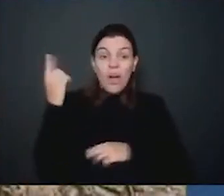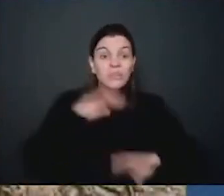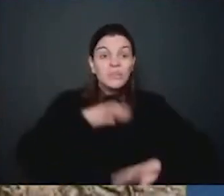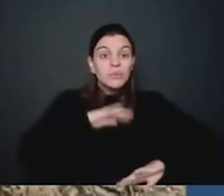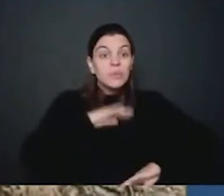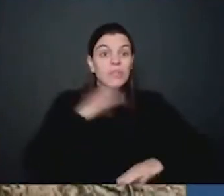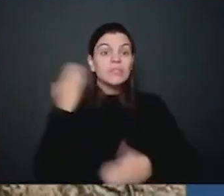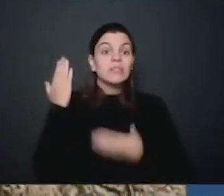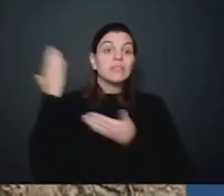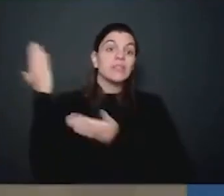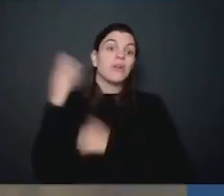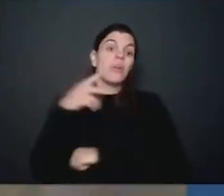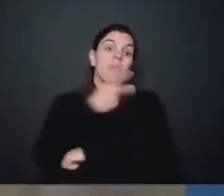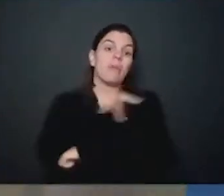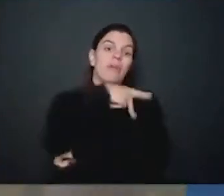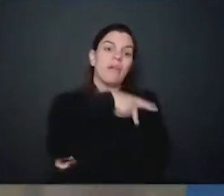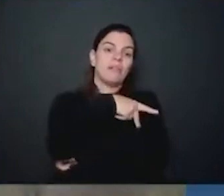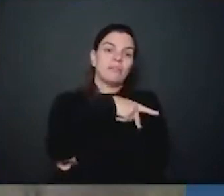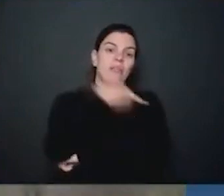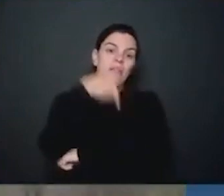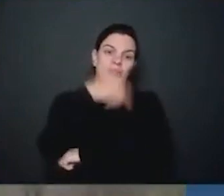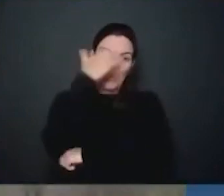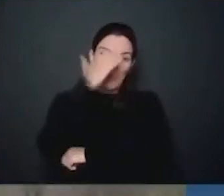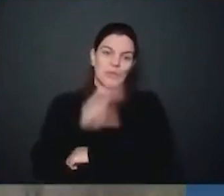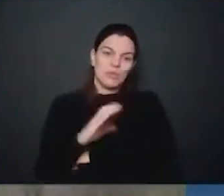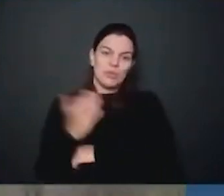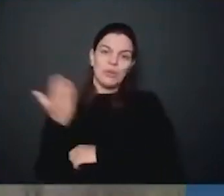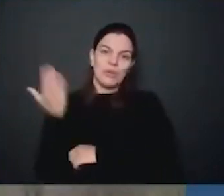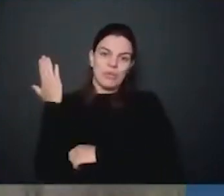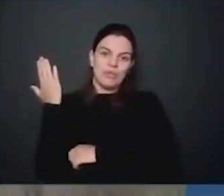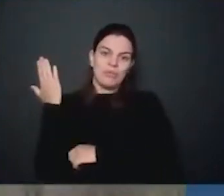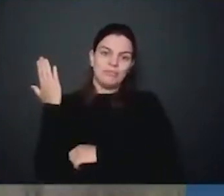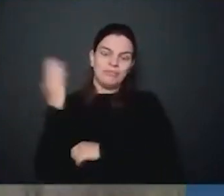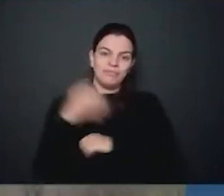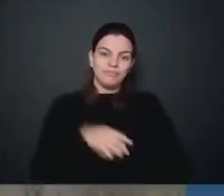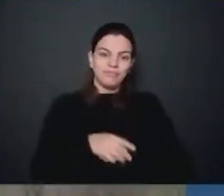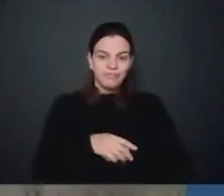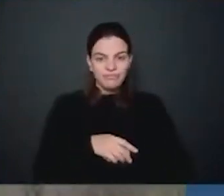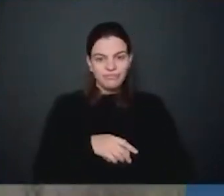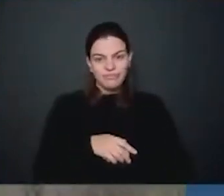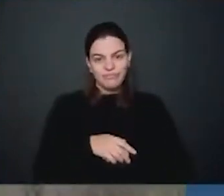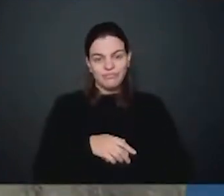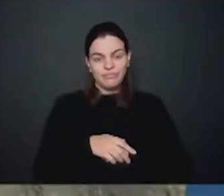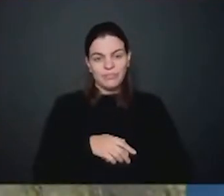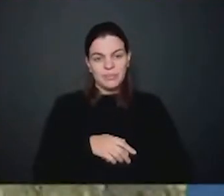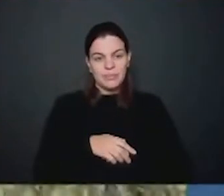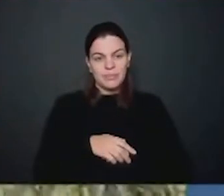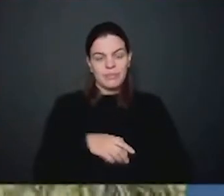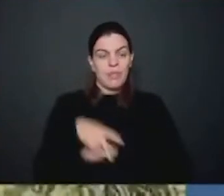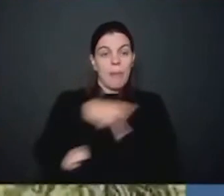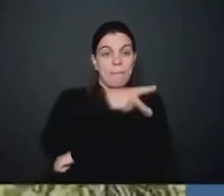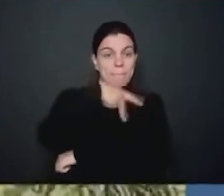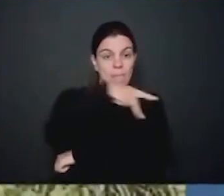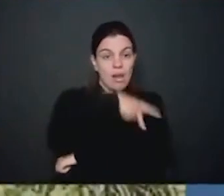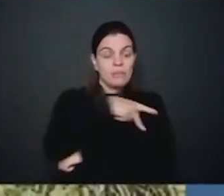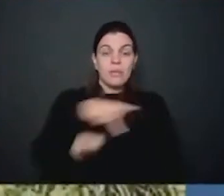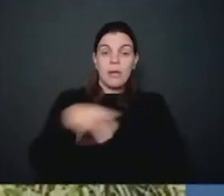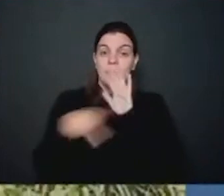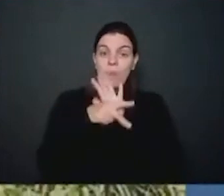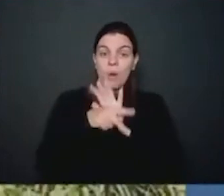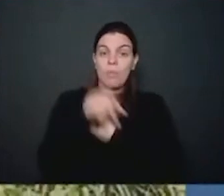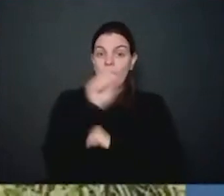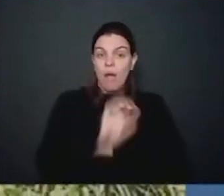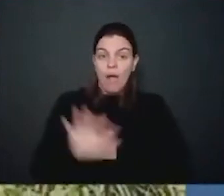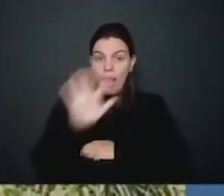praças hoje em Curitiba. Aqui é claro que estão mais as praças da região sul, onde eu consegui visitar,